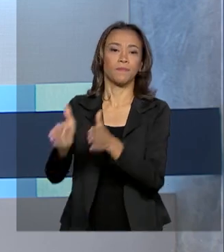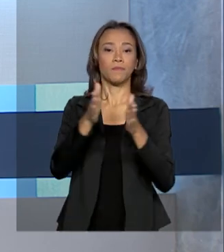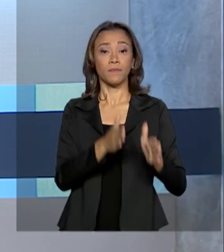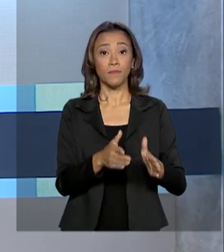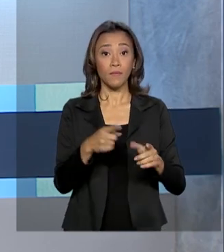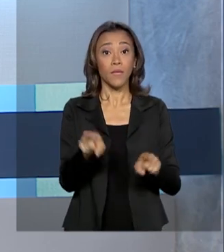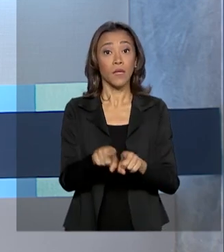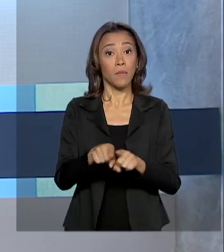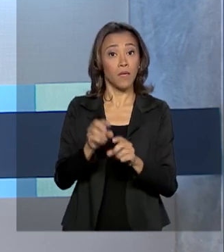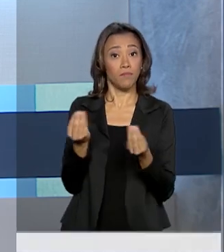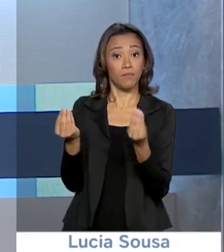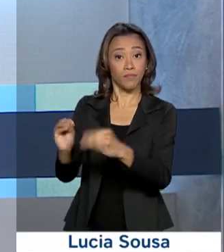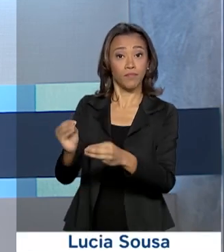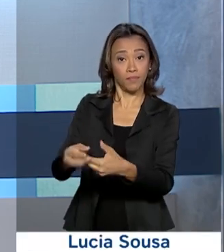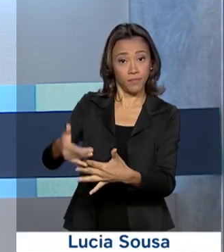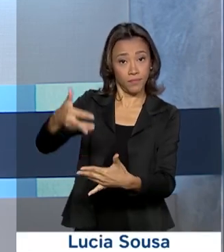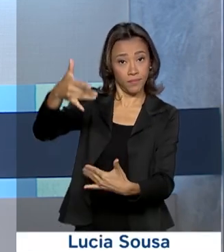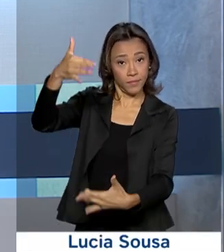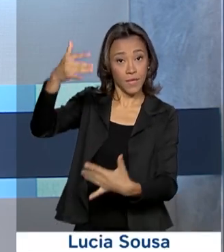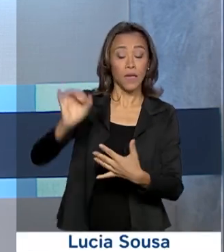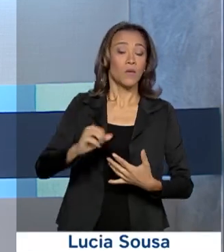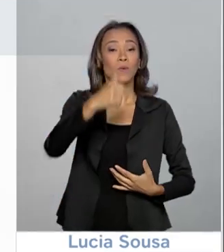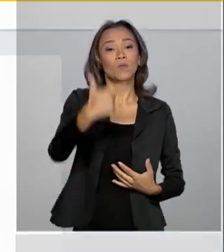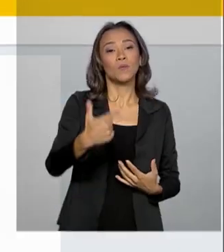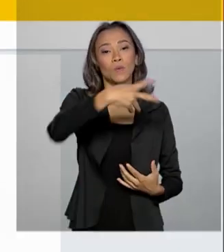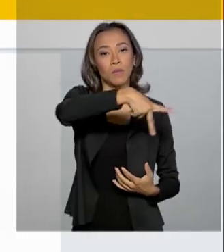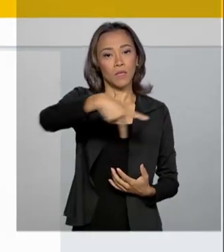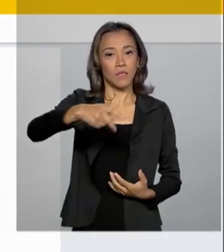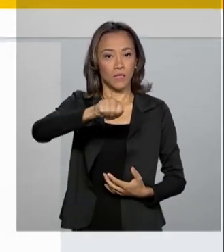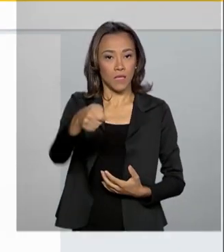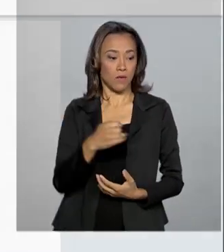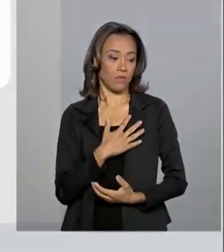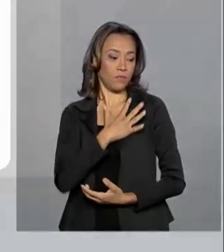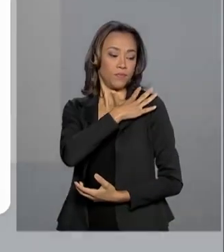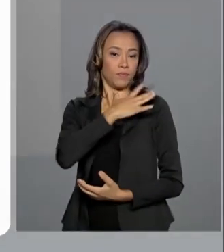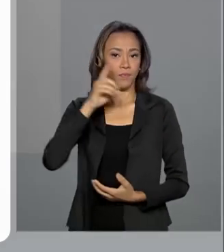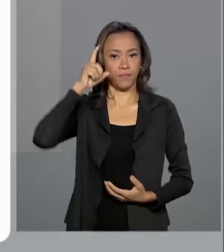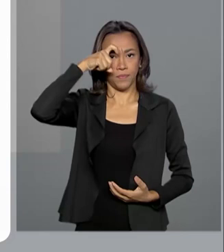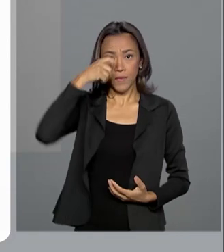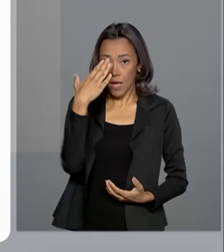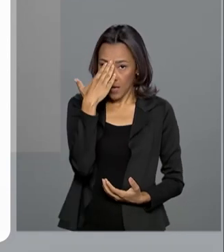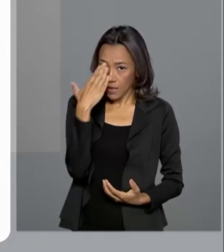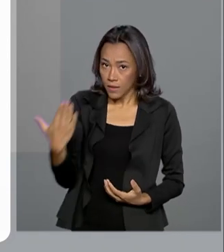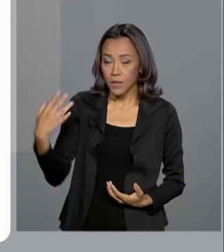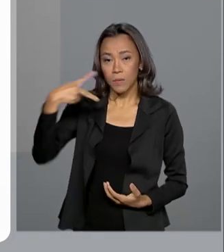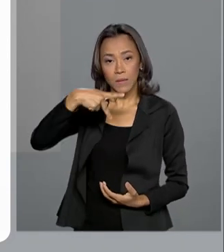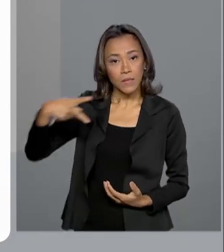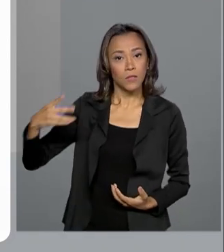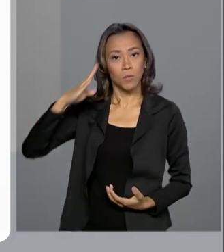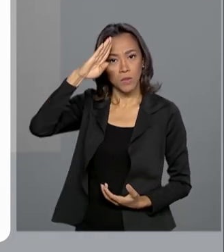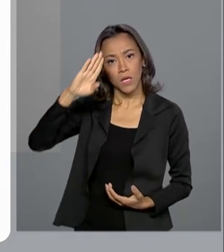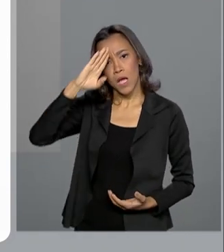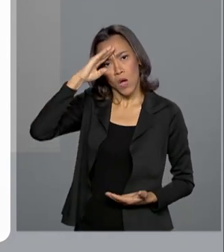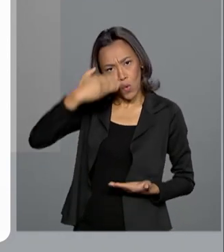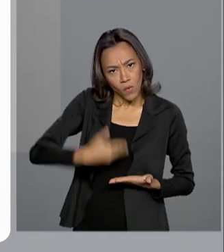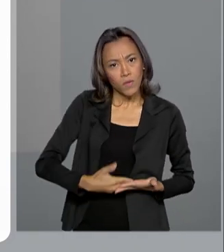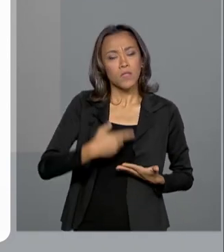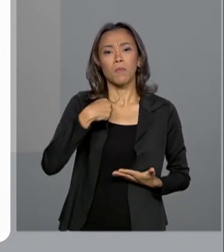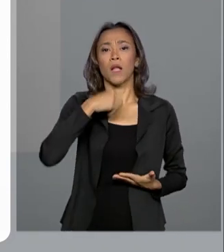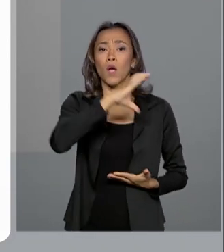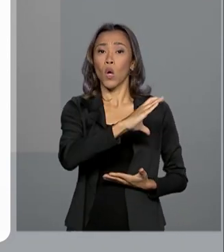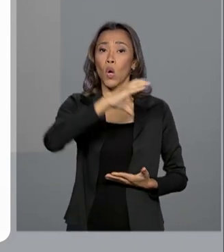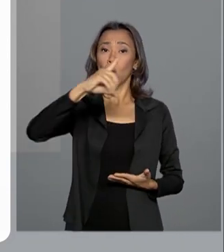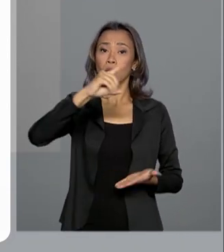pelas redes sociais, o vice-presidente Hamilton Mourão agradeceu ao presidente Jair Bolsonaro a confiança para coordenar o